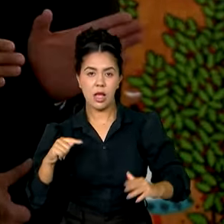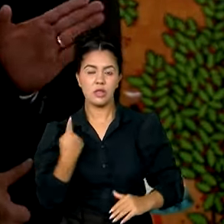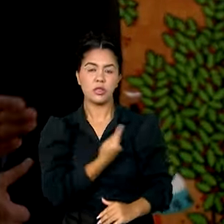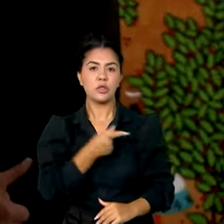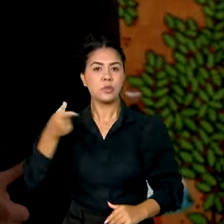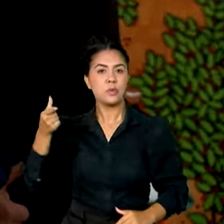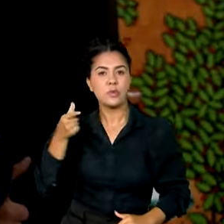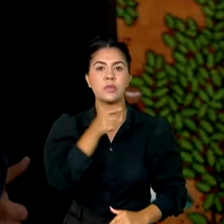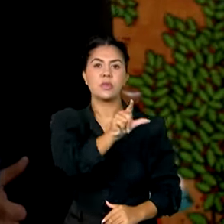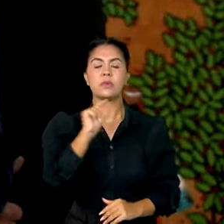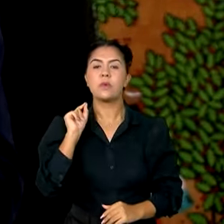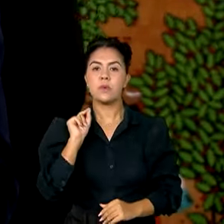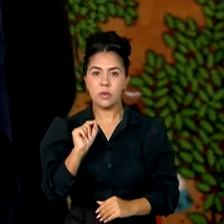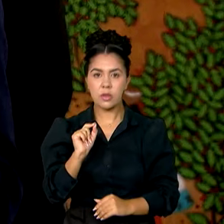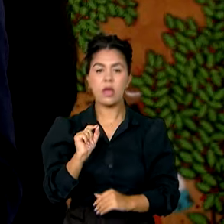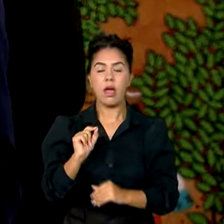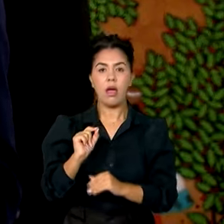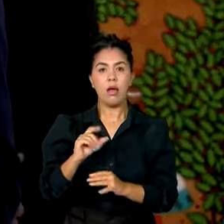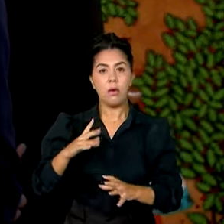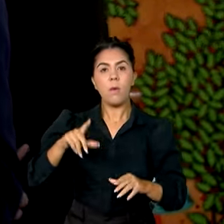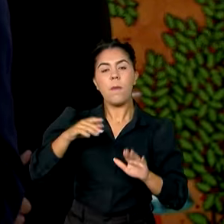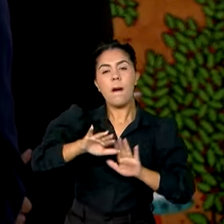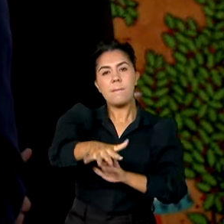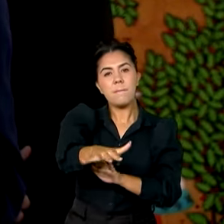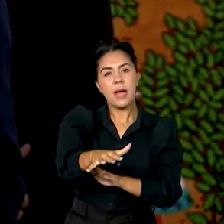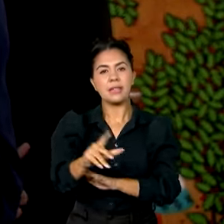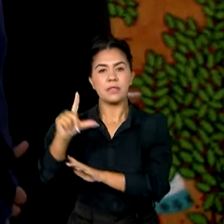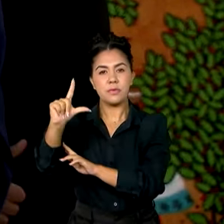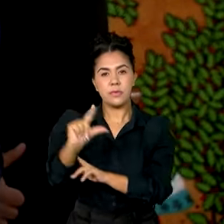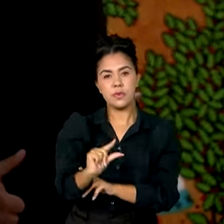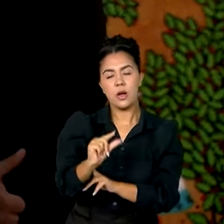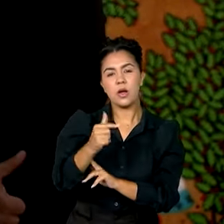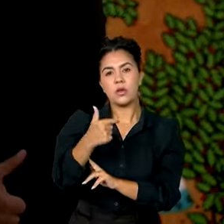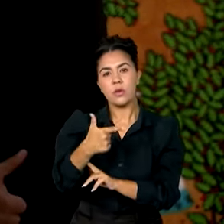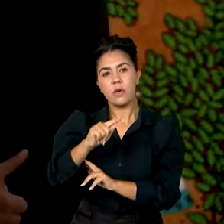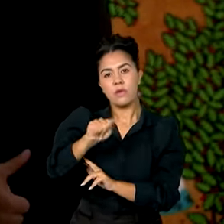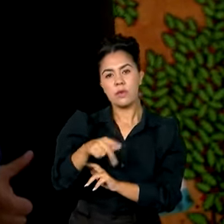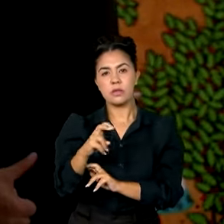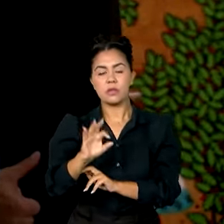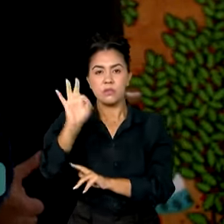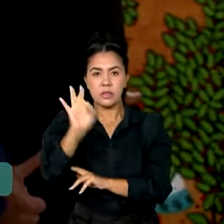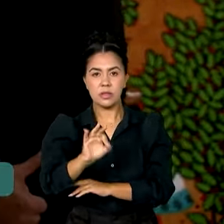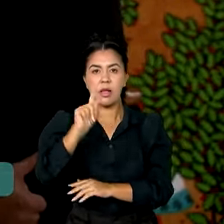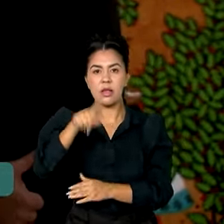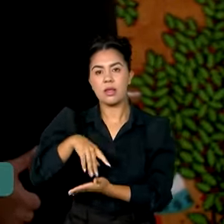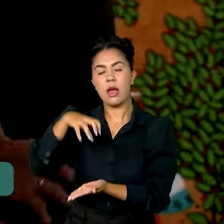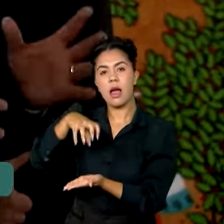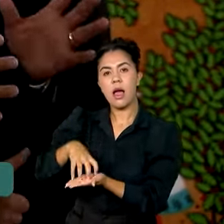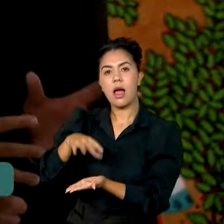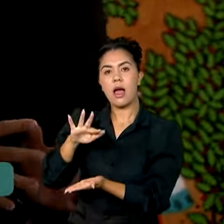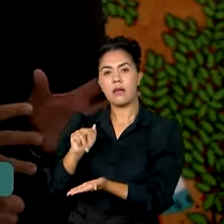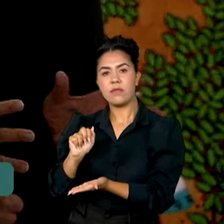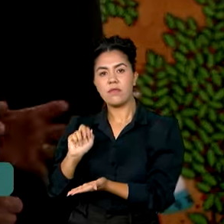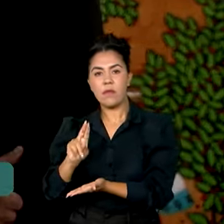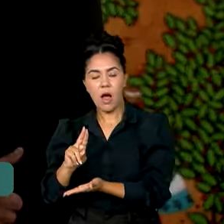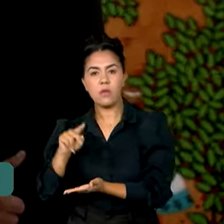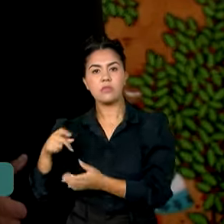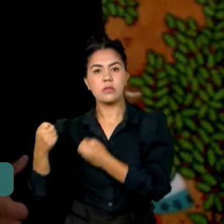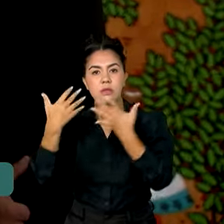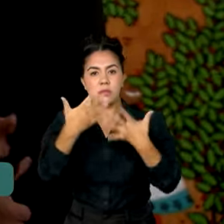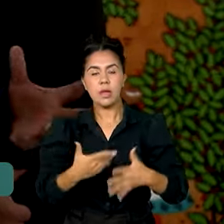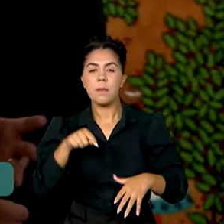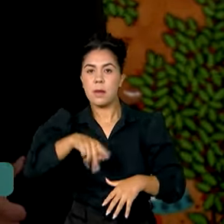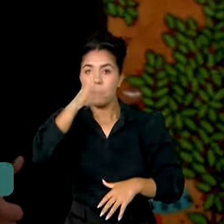triênio com uma média abaixo de 2,5%, que é o que a FAO utiliza, ONU, para tirar o